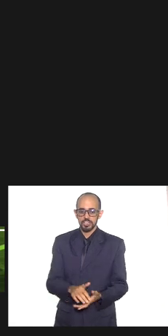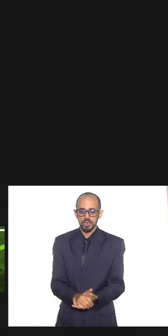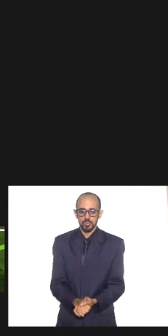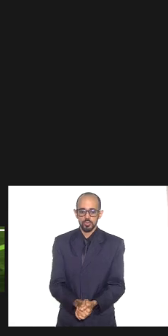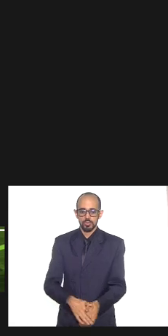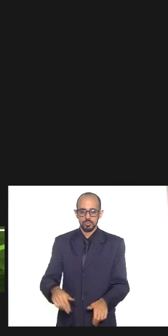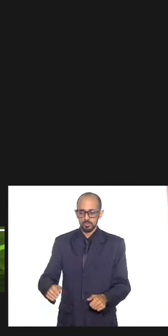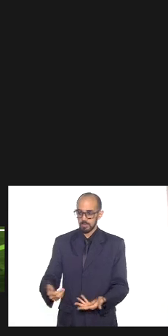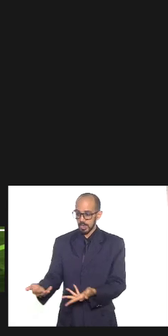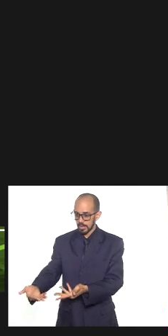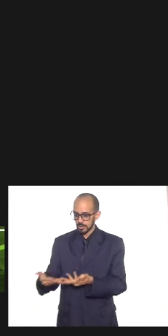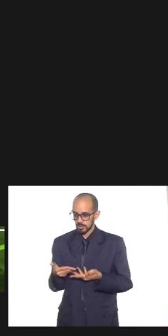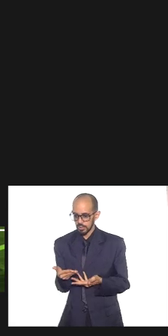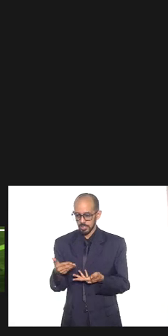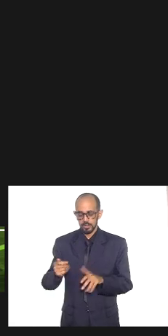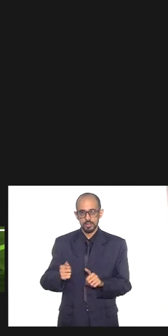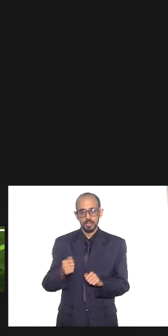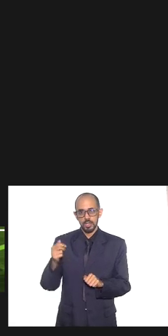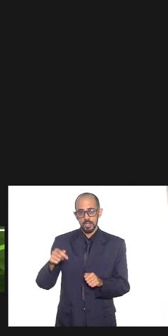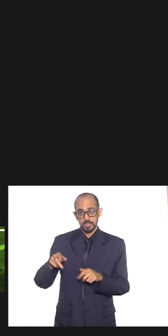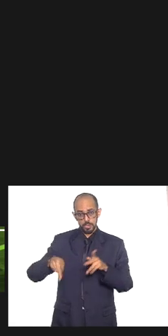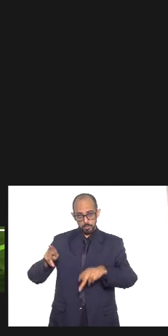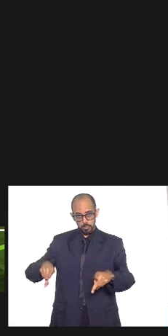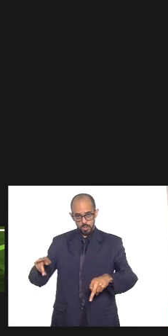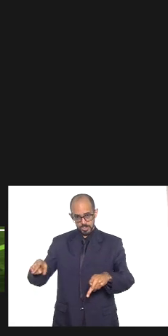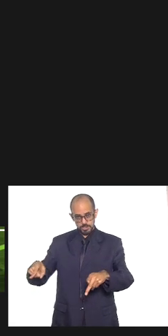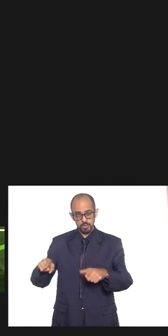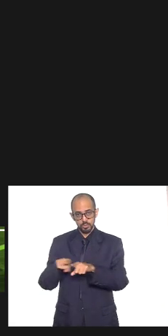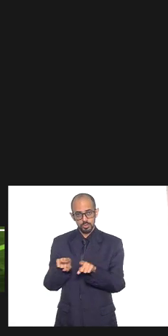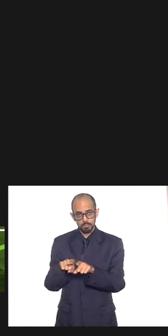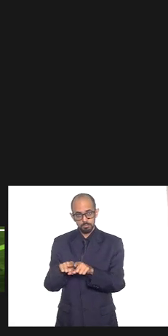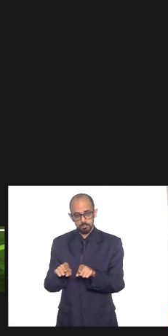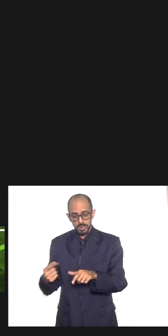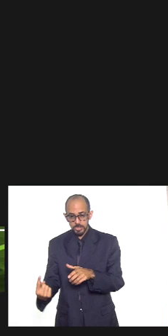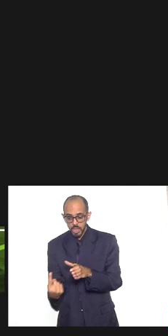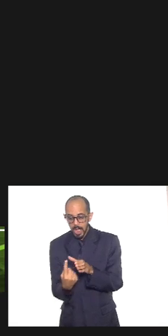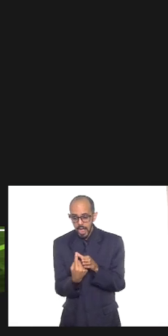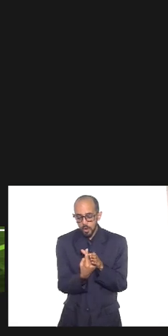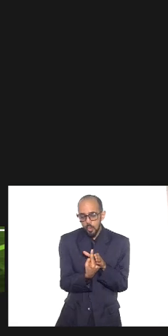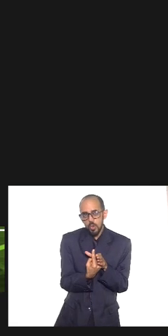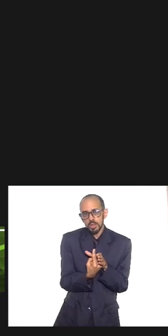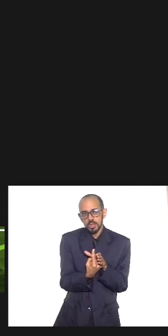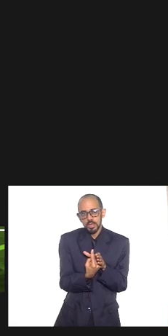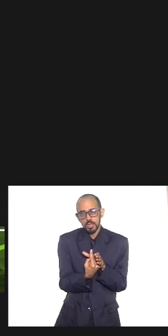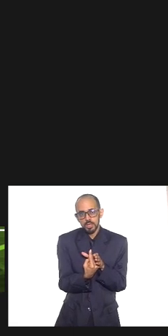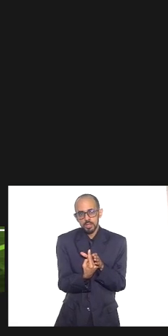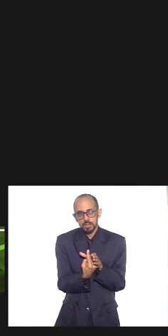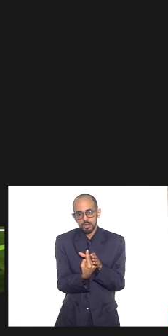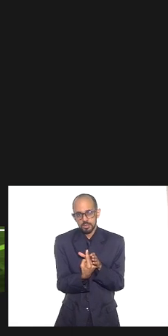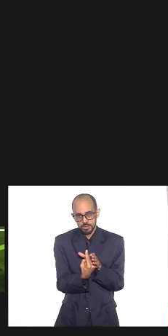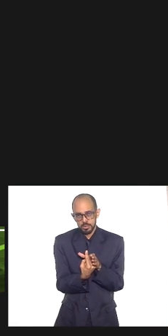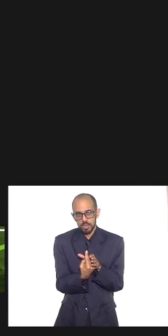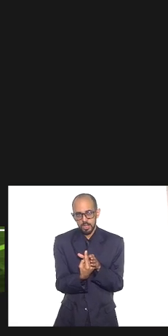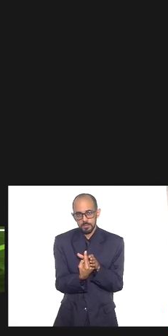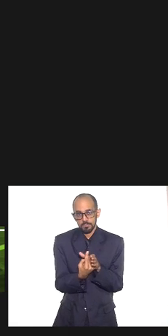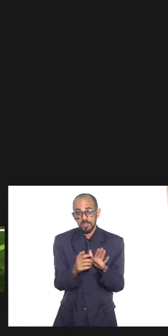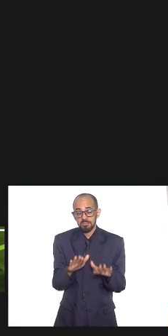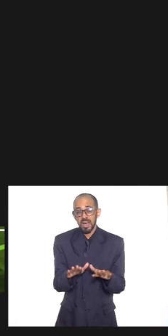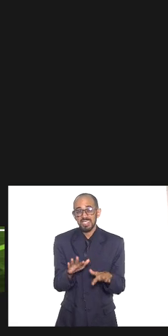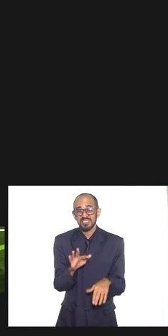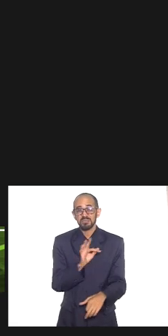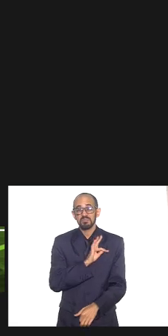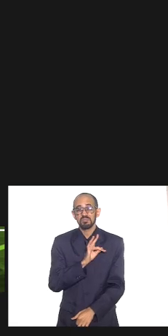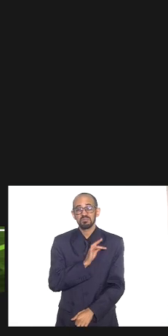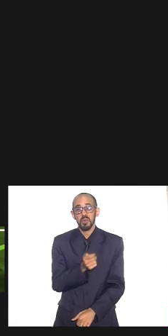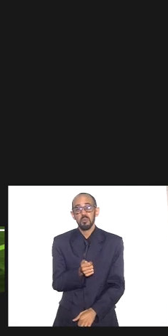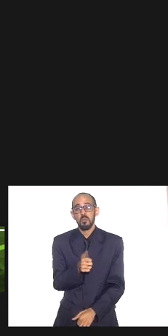público e o nosso enfoque muito dado a essa questão do acolhimento na unidade mas uma unidade com poucos policiais